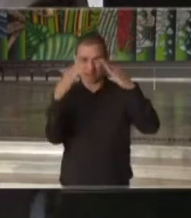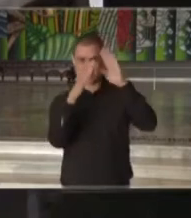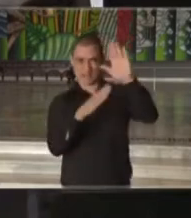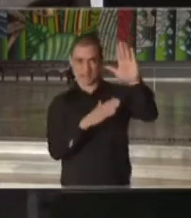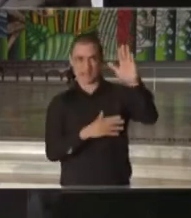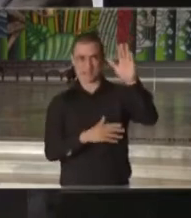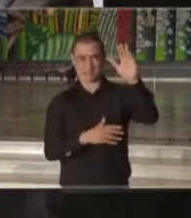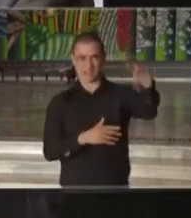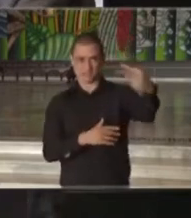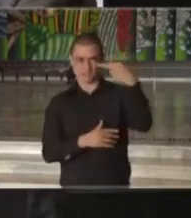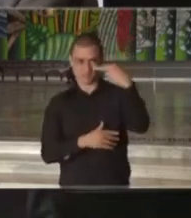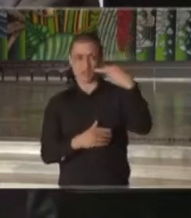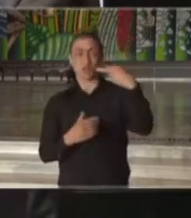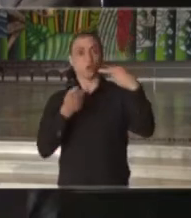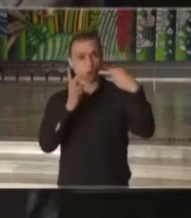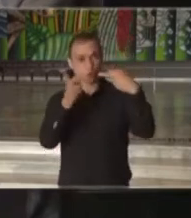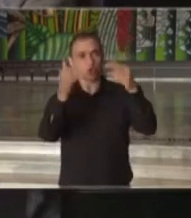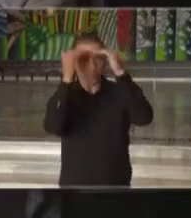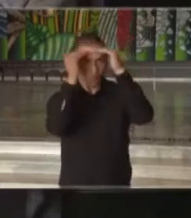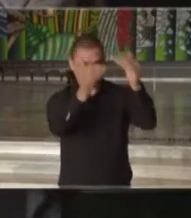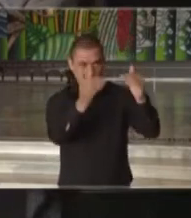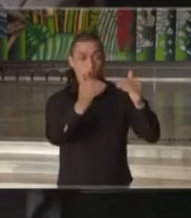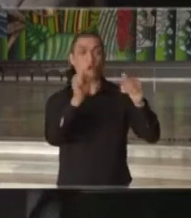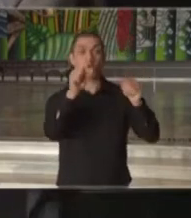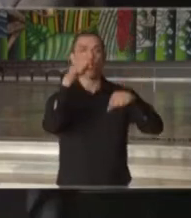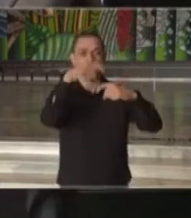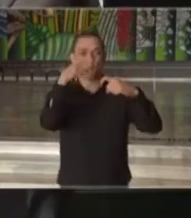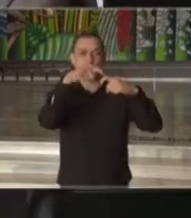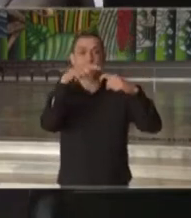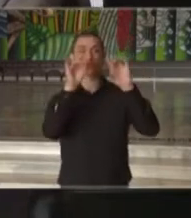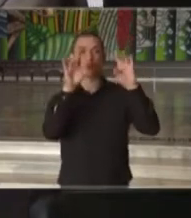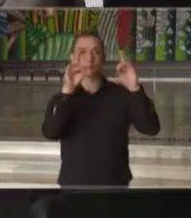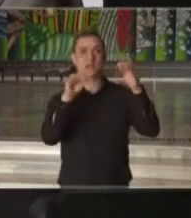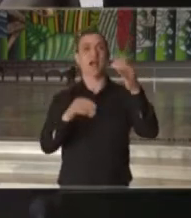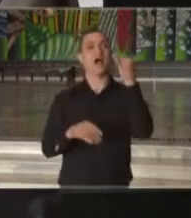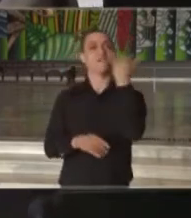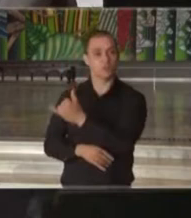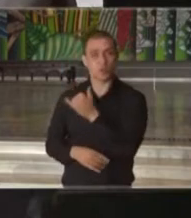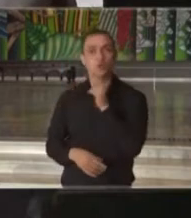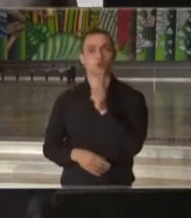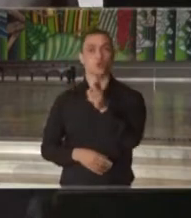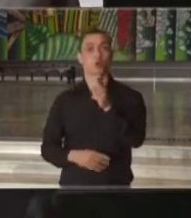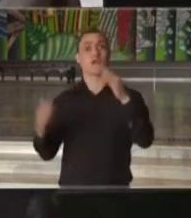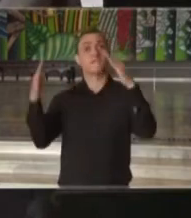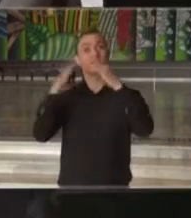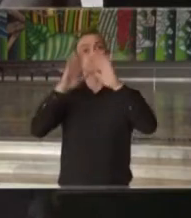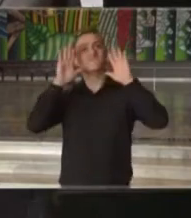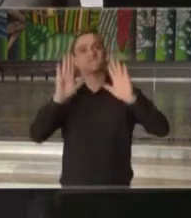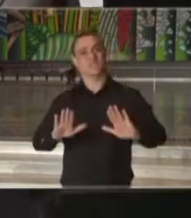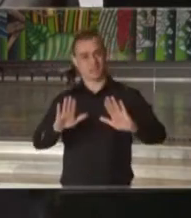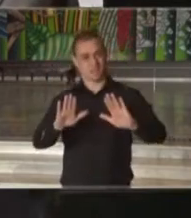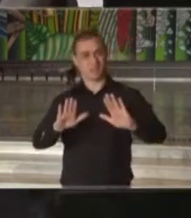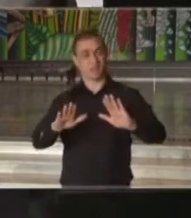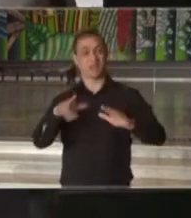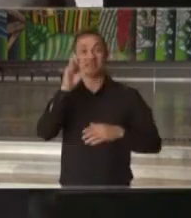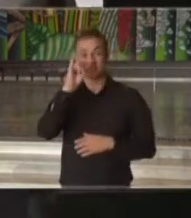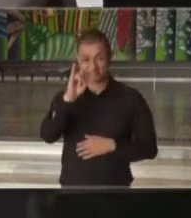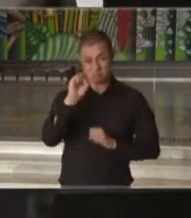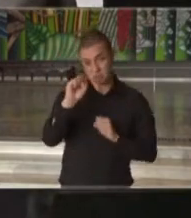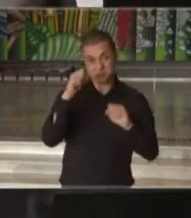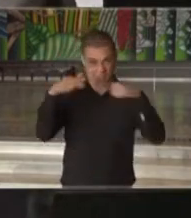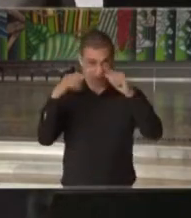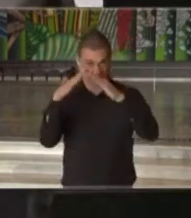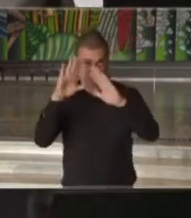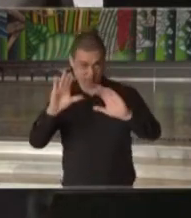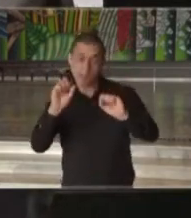sigam a orientação sanitária dos médicos e especialistas. Fiquem em casa. Se puderem, trabalhem